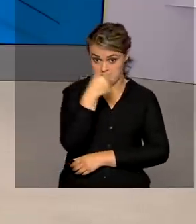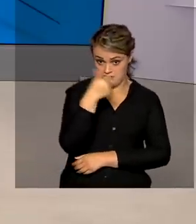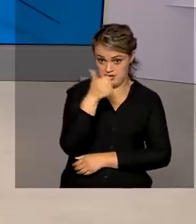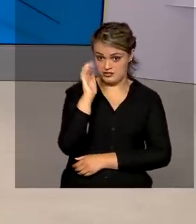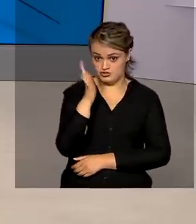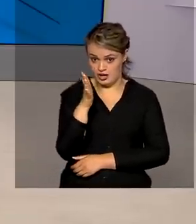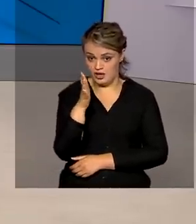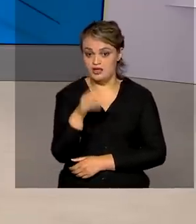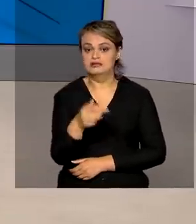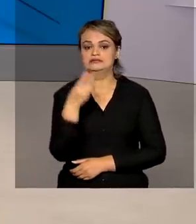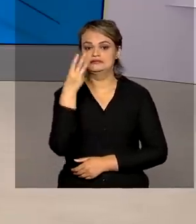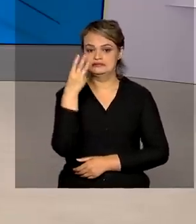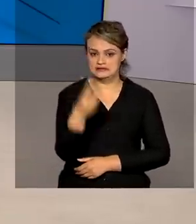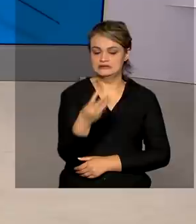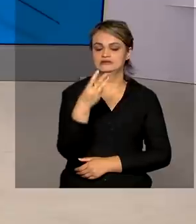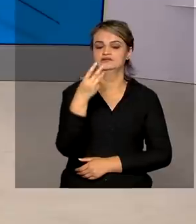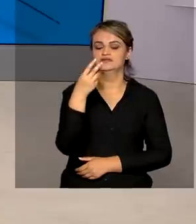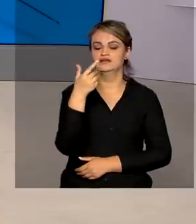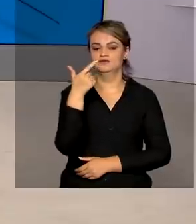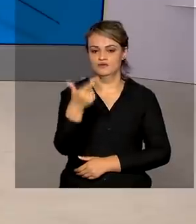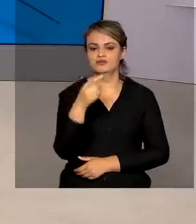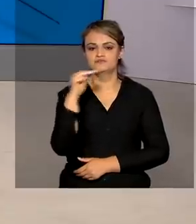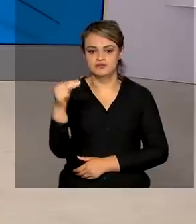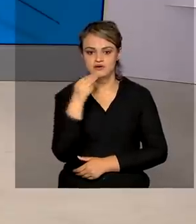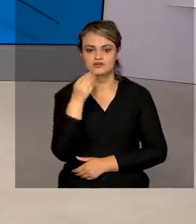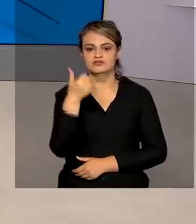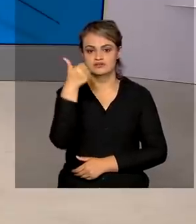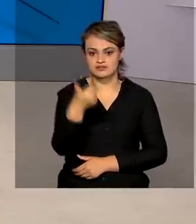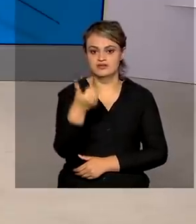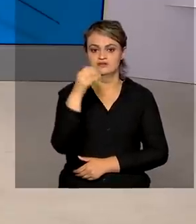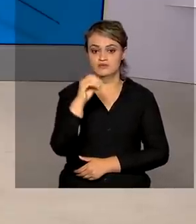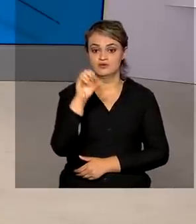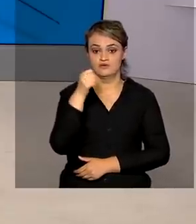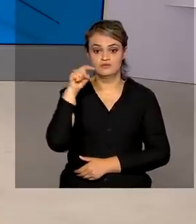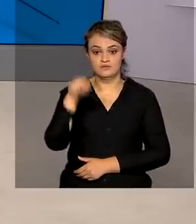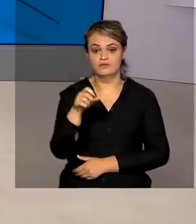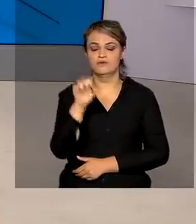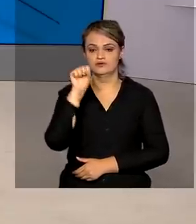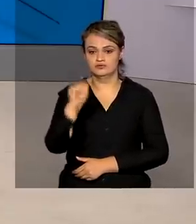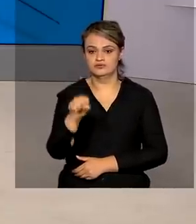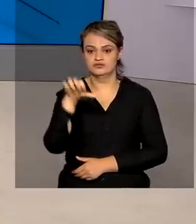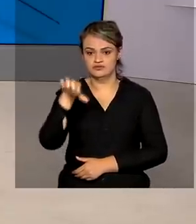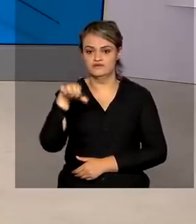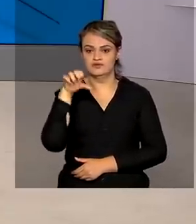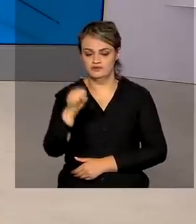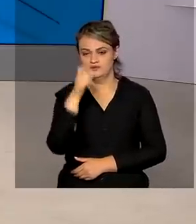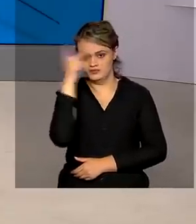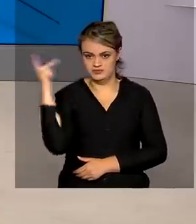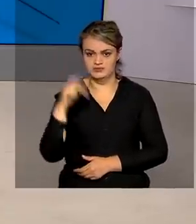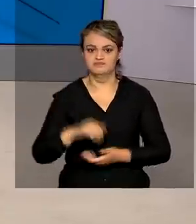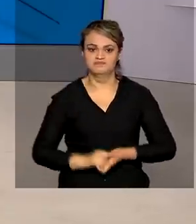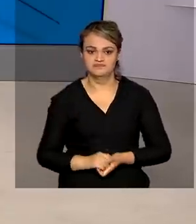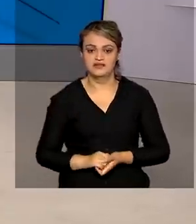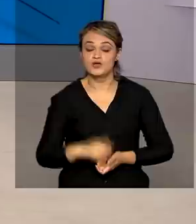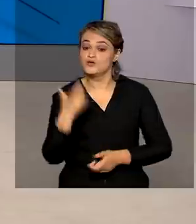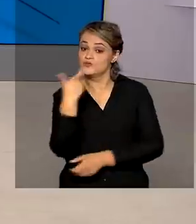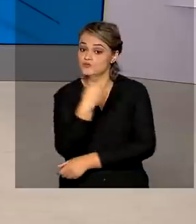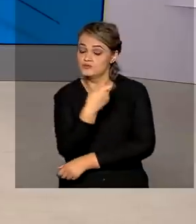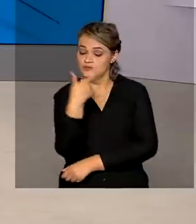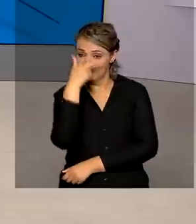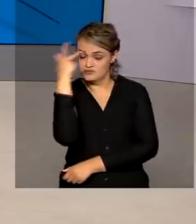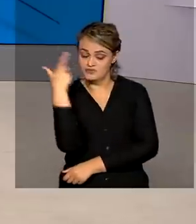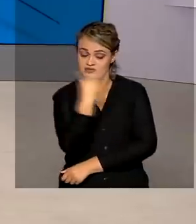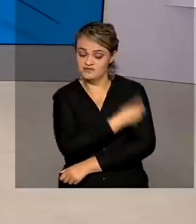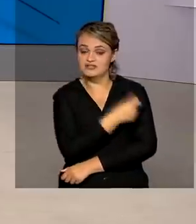primeira dose totalizam 32.108.898 pessoas. E o número de